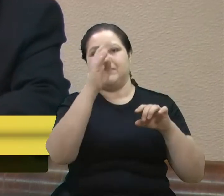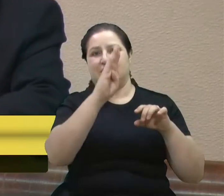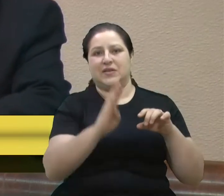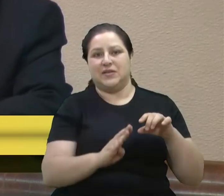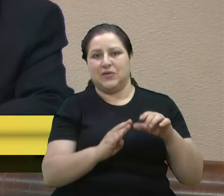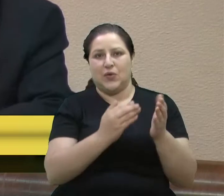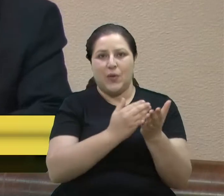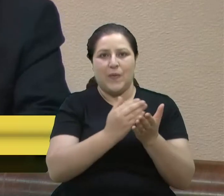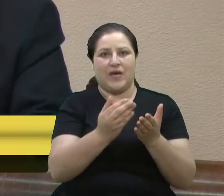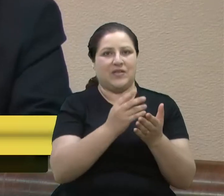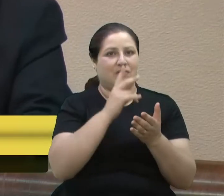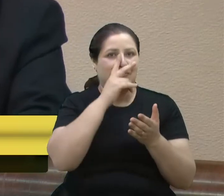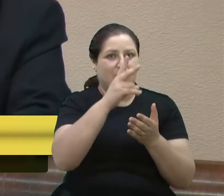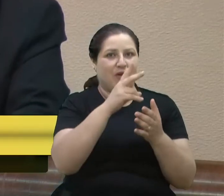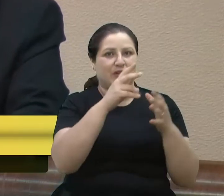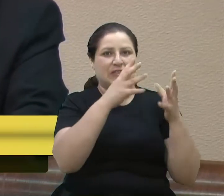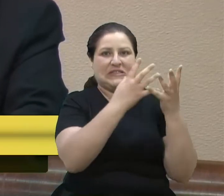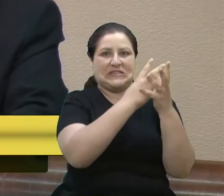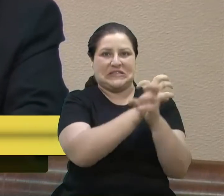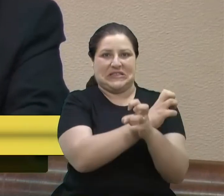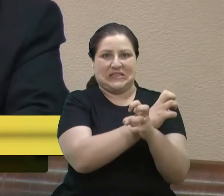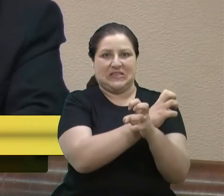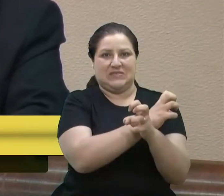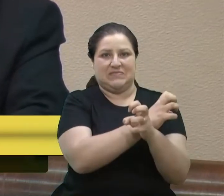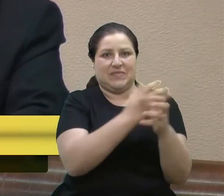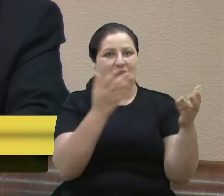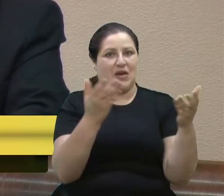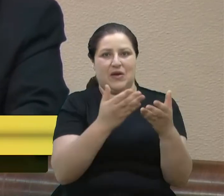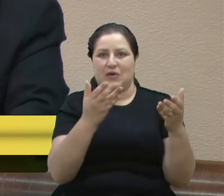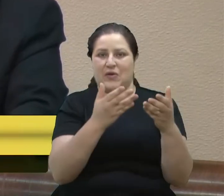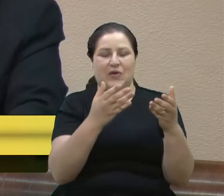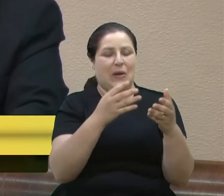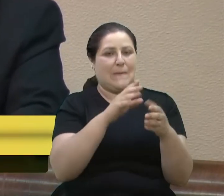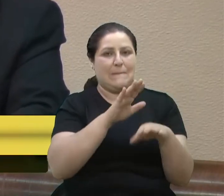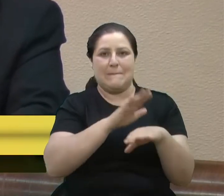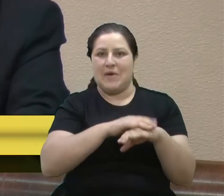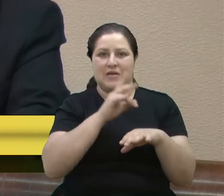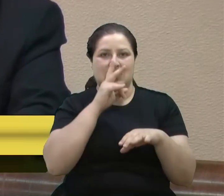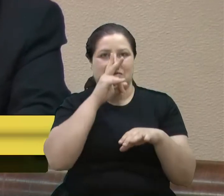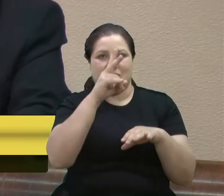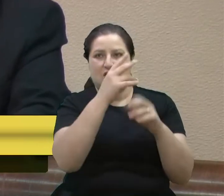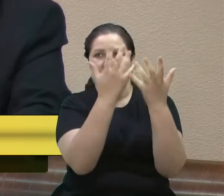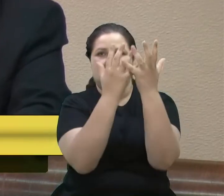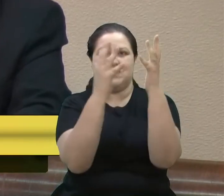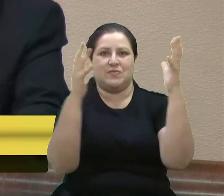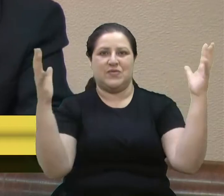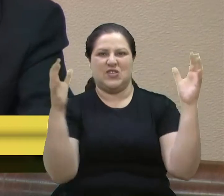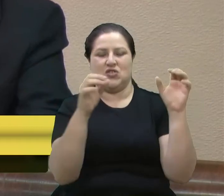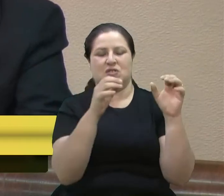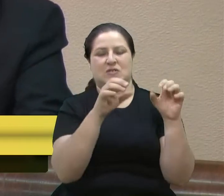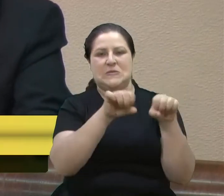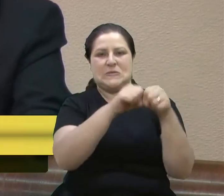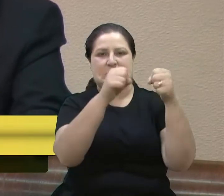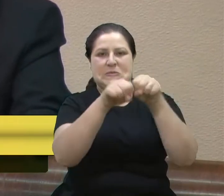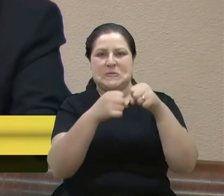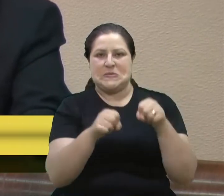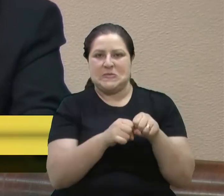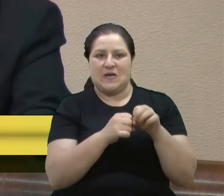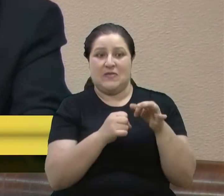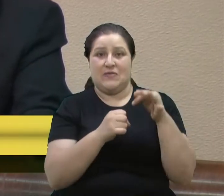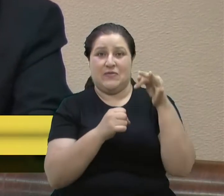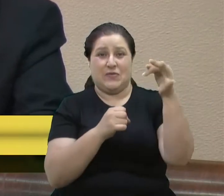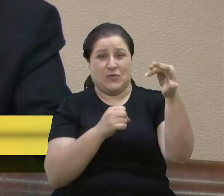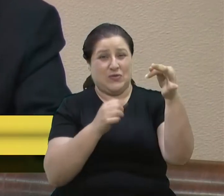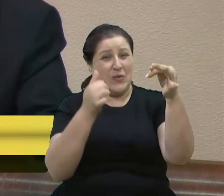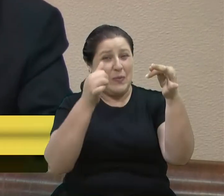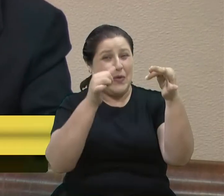patamar de ofensa ao meio ambiente, de agressão ao meio ambiente, que as coisas, a tendência é piorar cada vez mais,